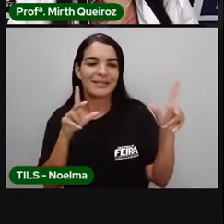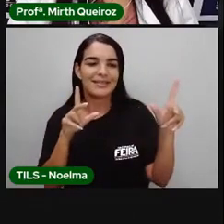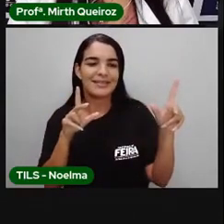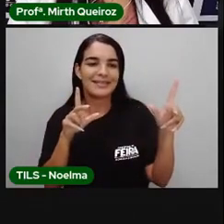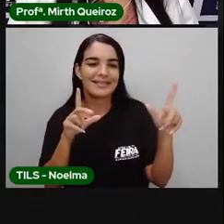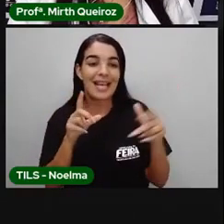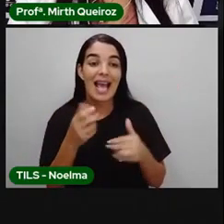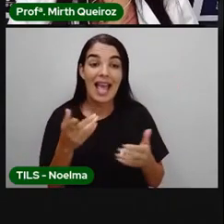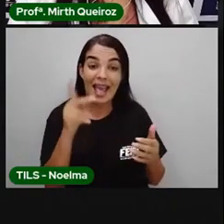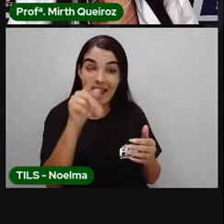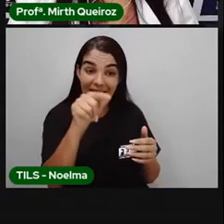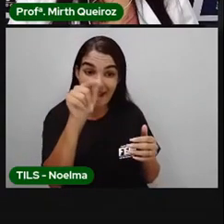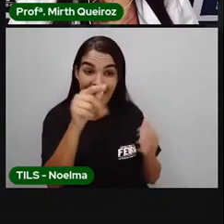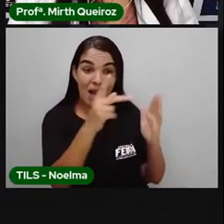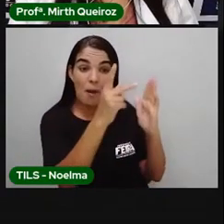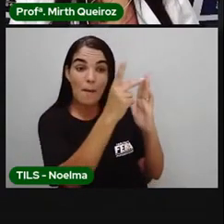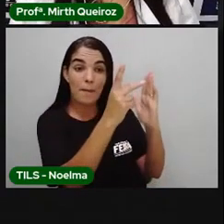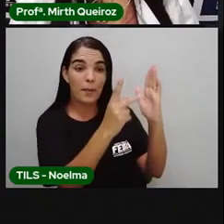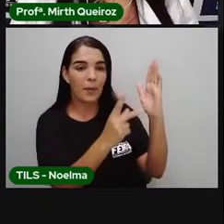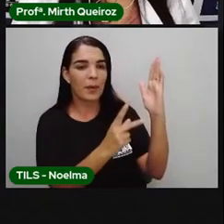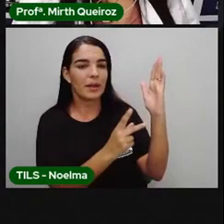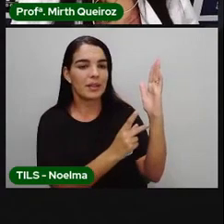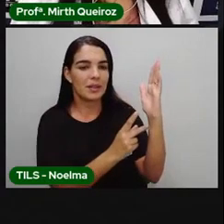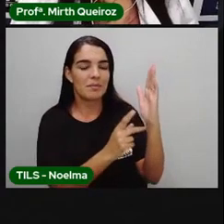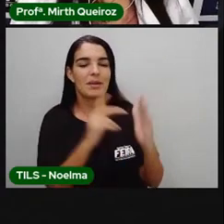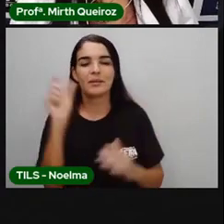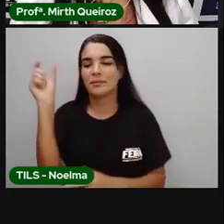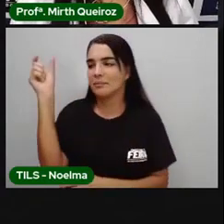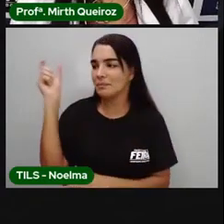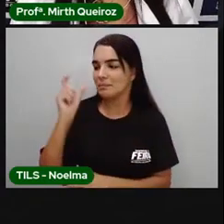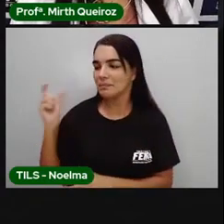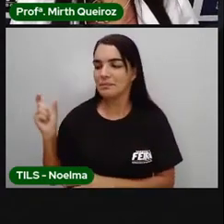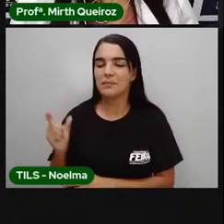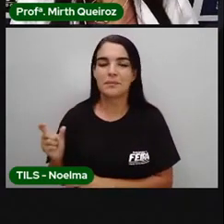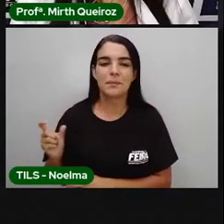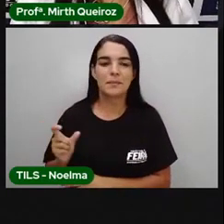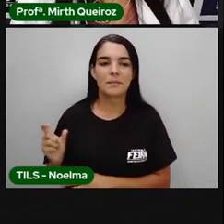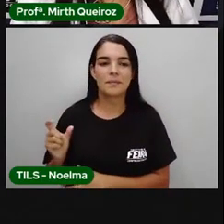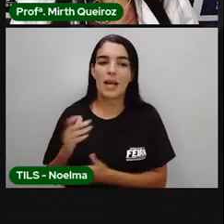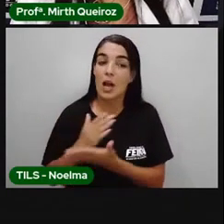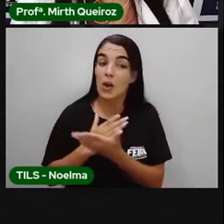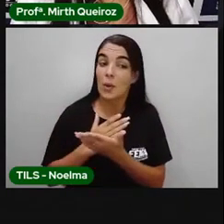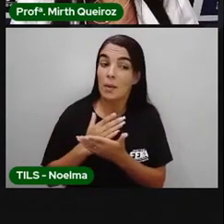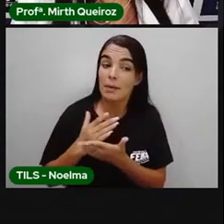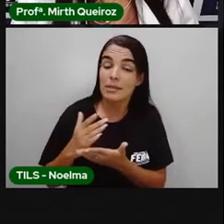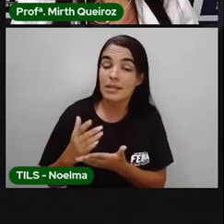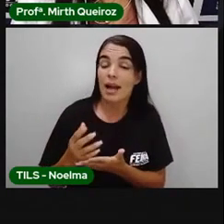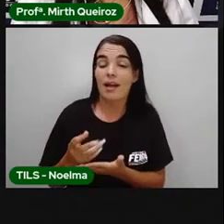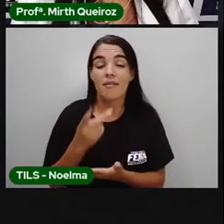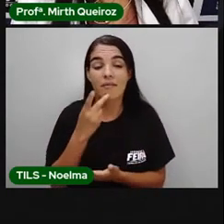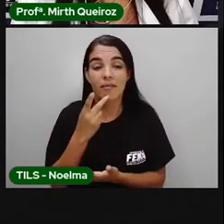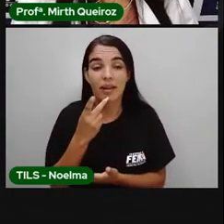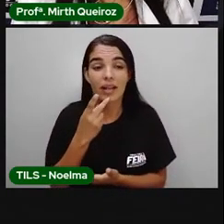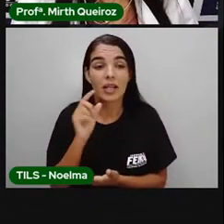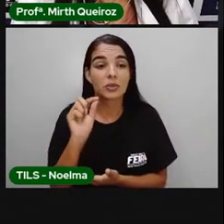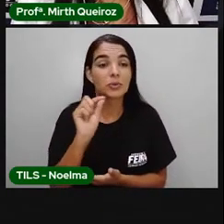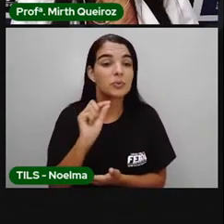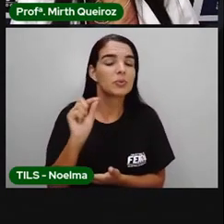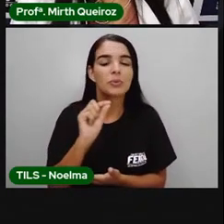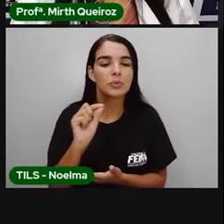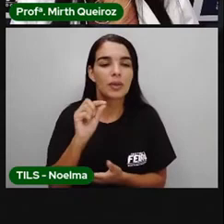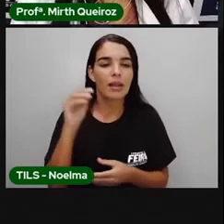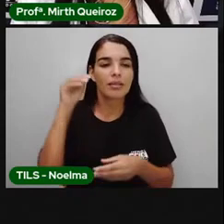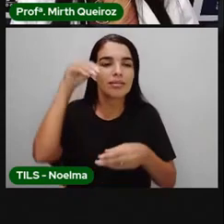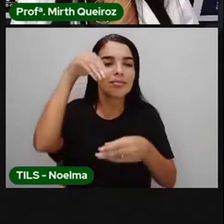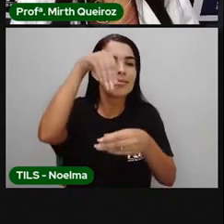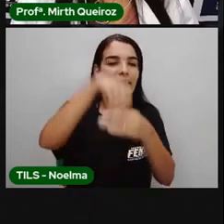Esse é um poema sobre a África, para a gente começar a falar sobre a influência